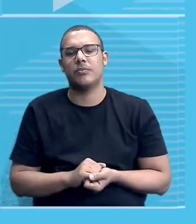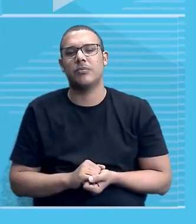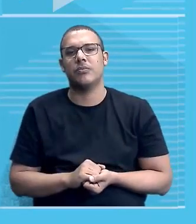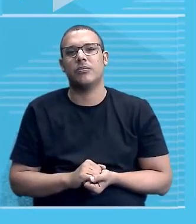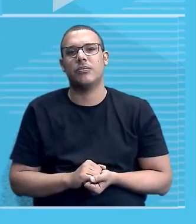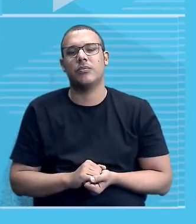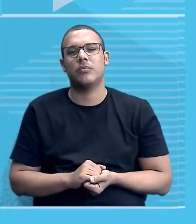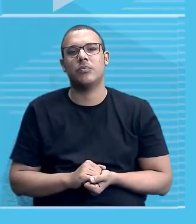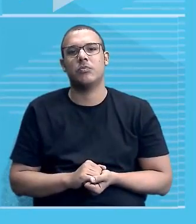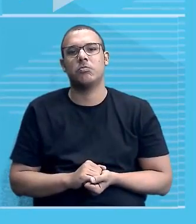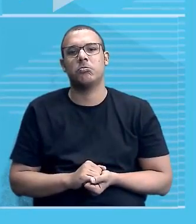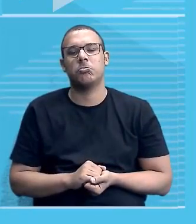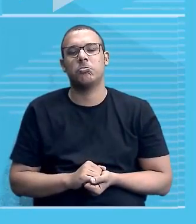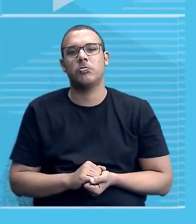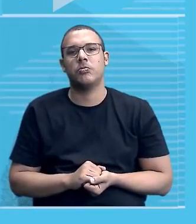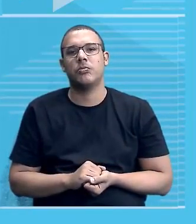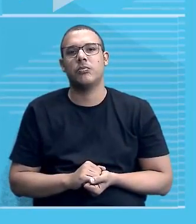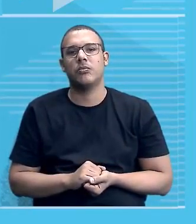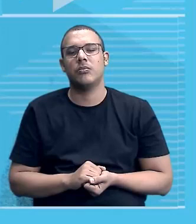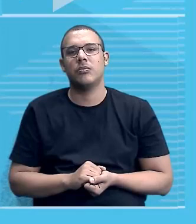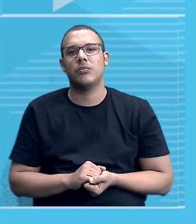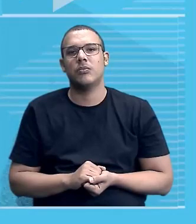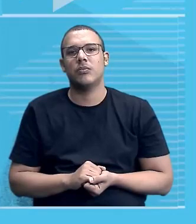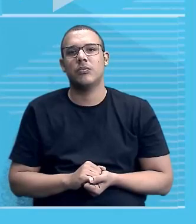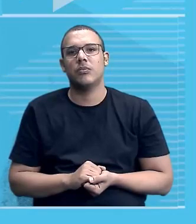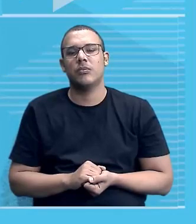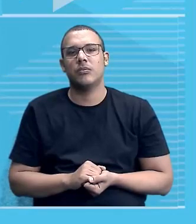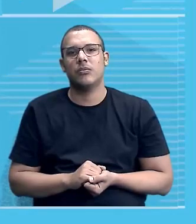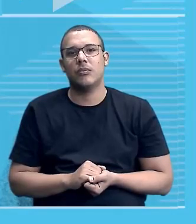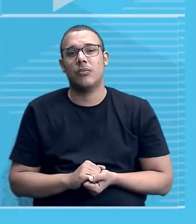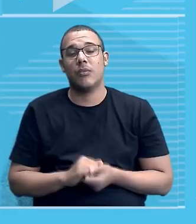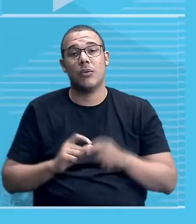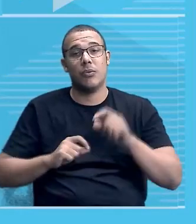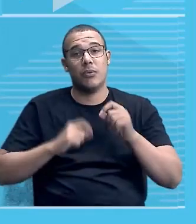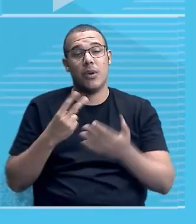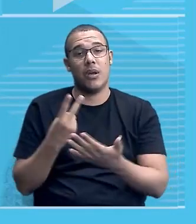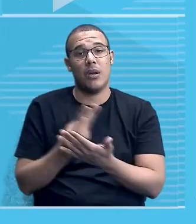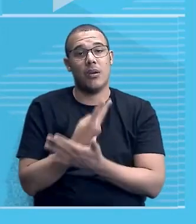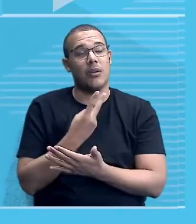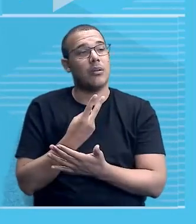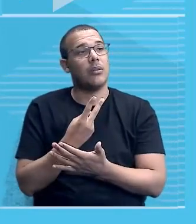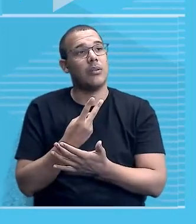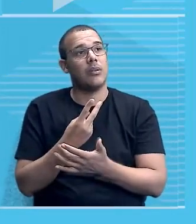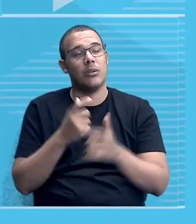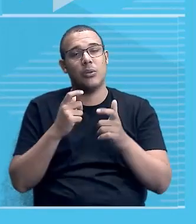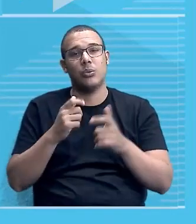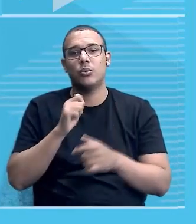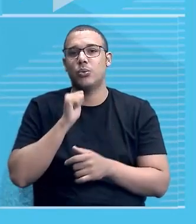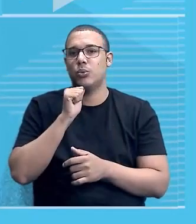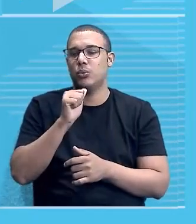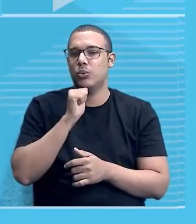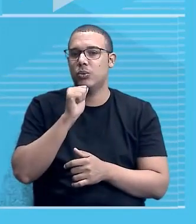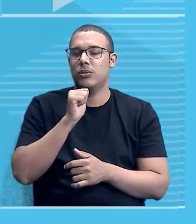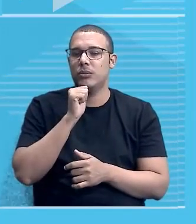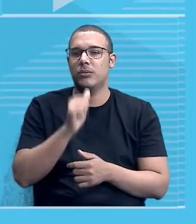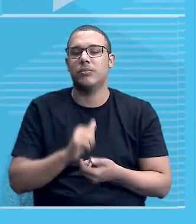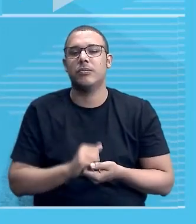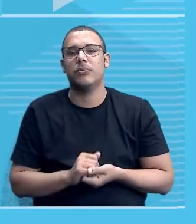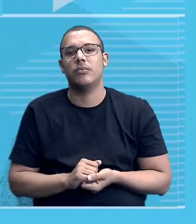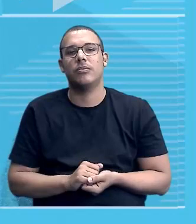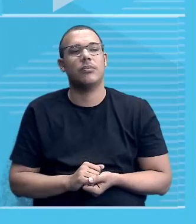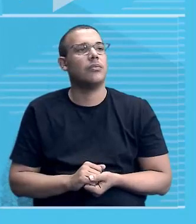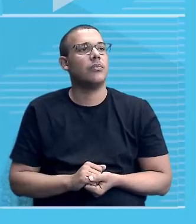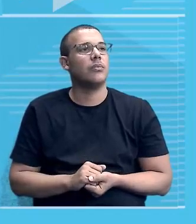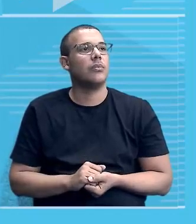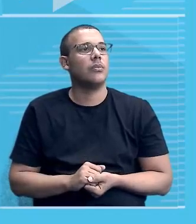frente, cara, né? Porque eles vêm com tudo mesmo. Foi o que aconteceu no Sudão. O governo